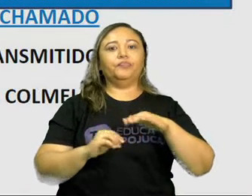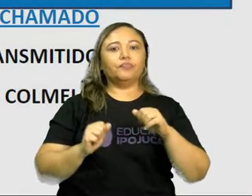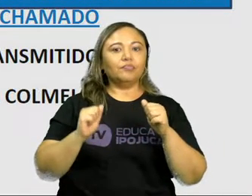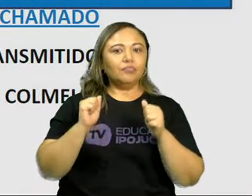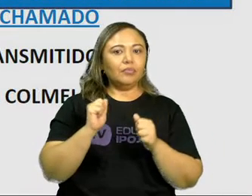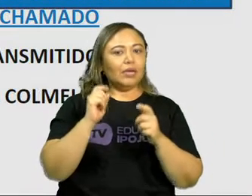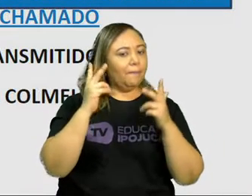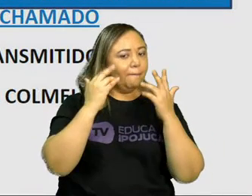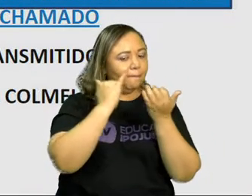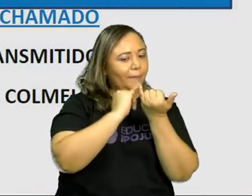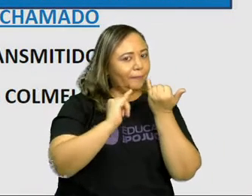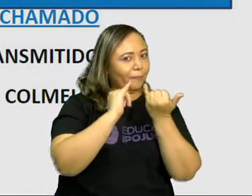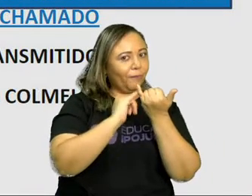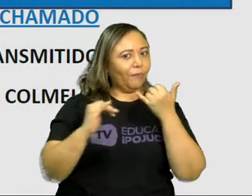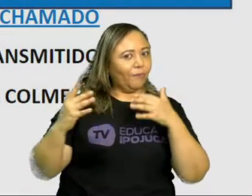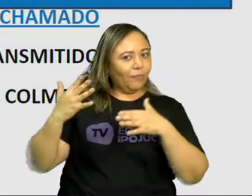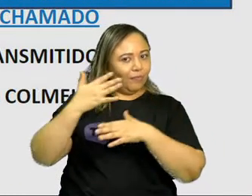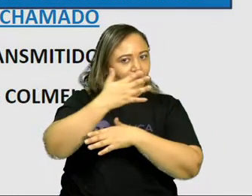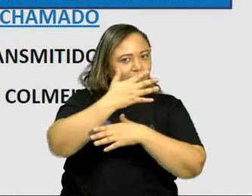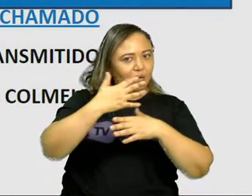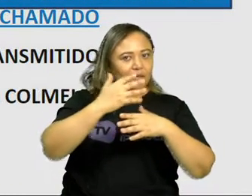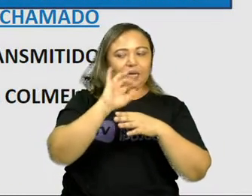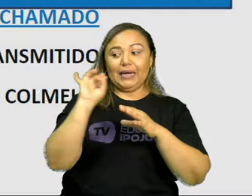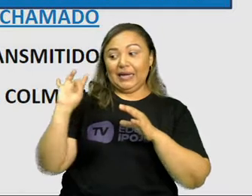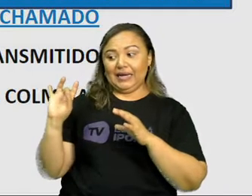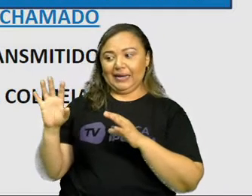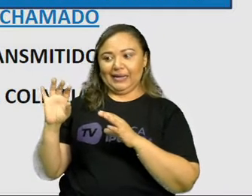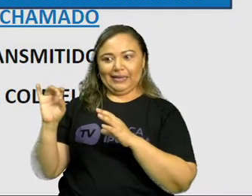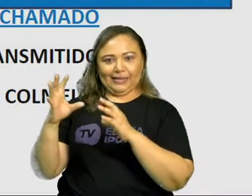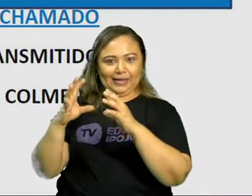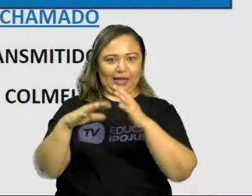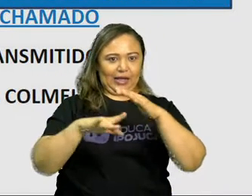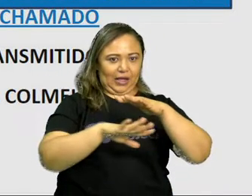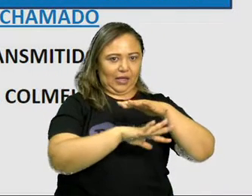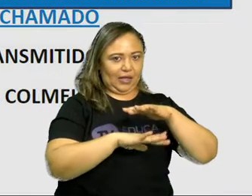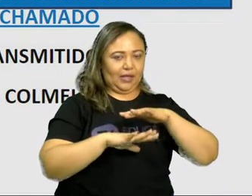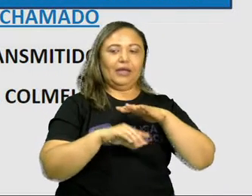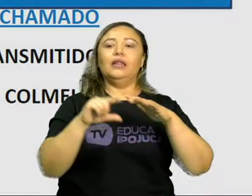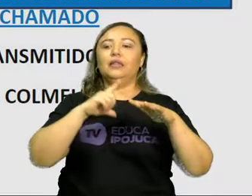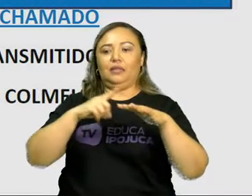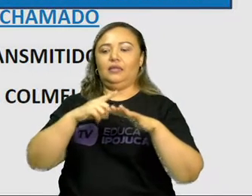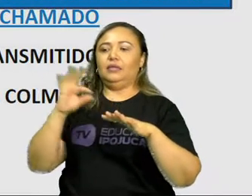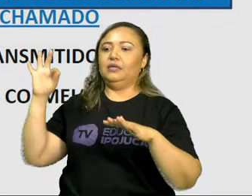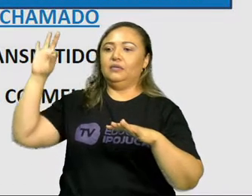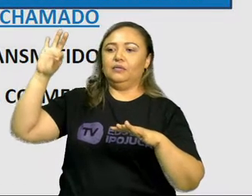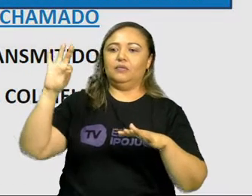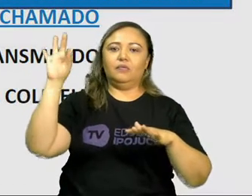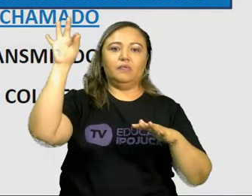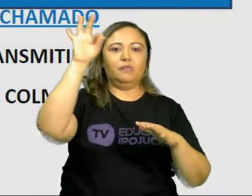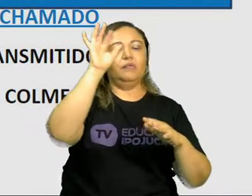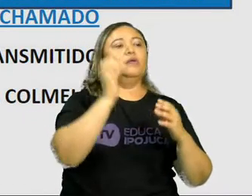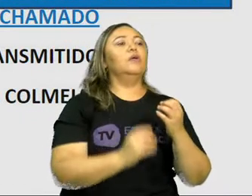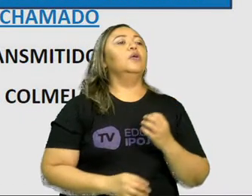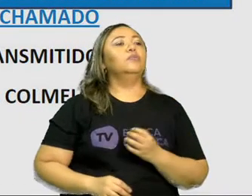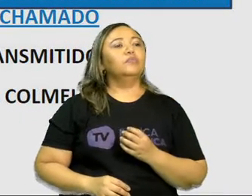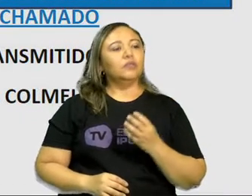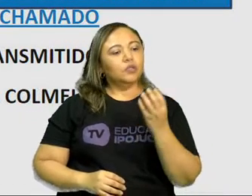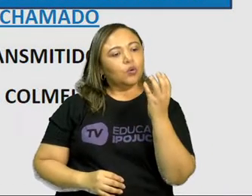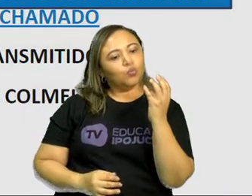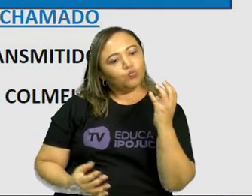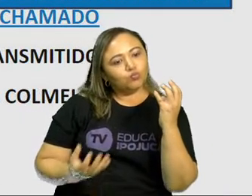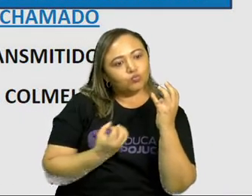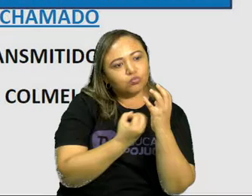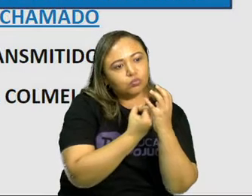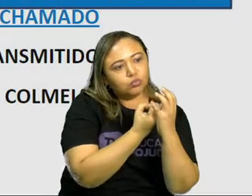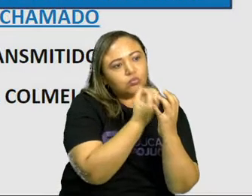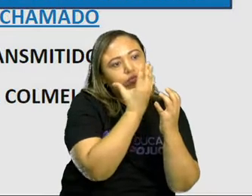Agora, imagine só se durante os voos, em busca de néctar das flores, uma abelha se contamina com